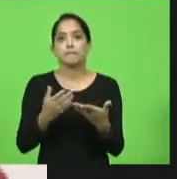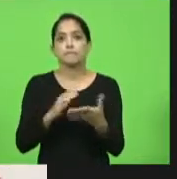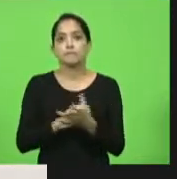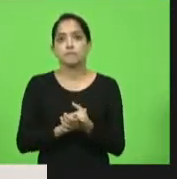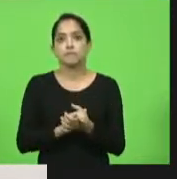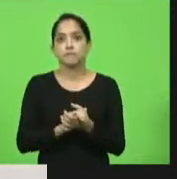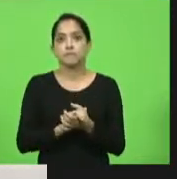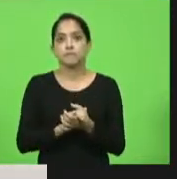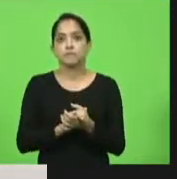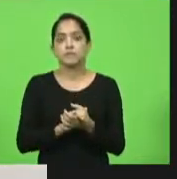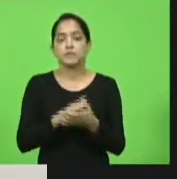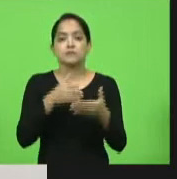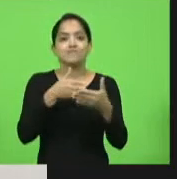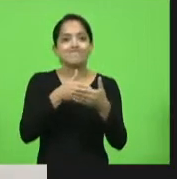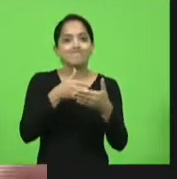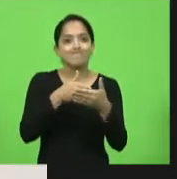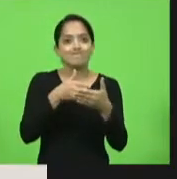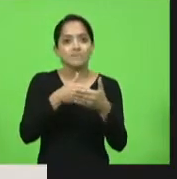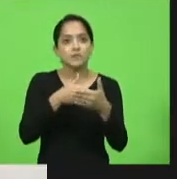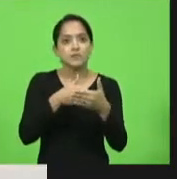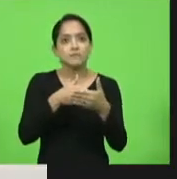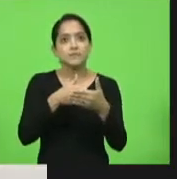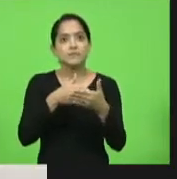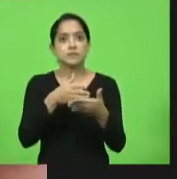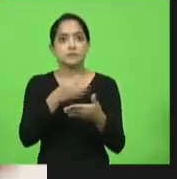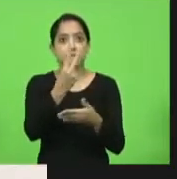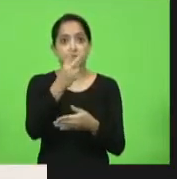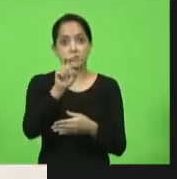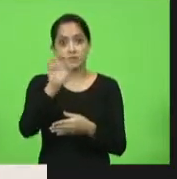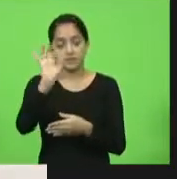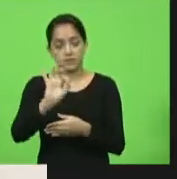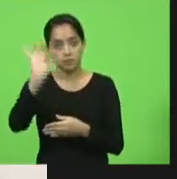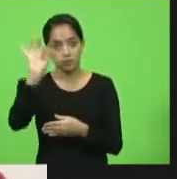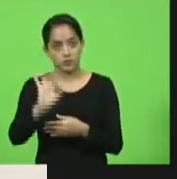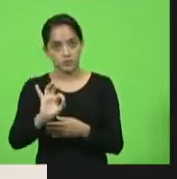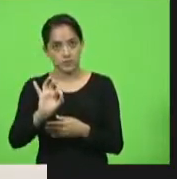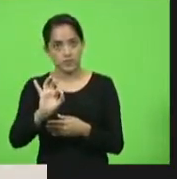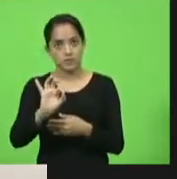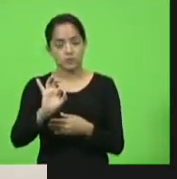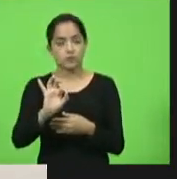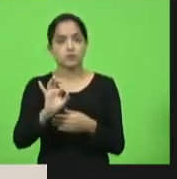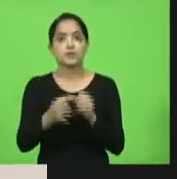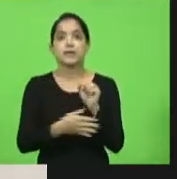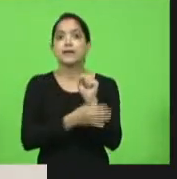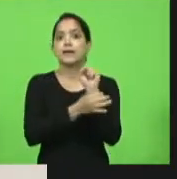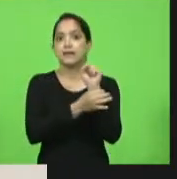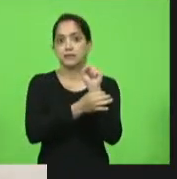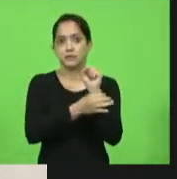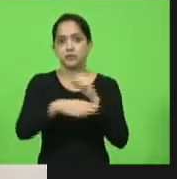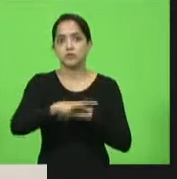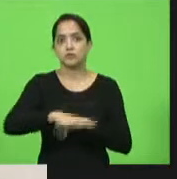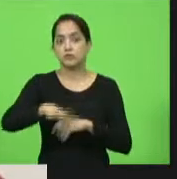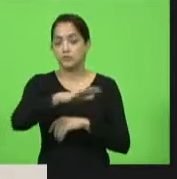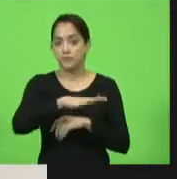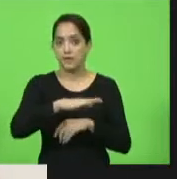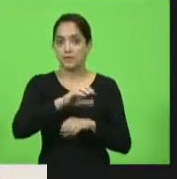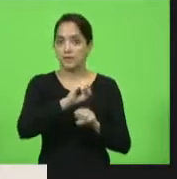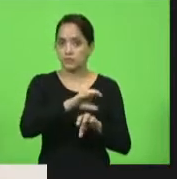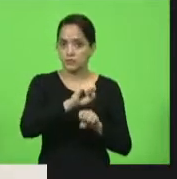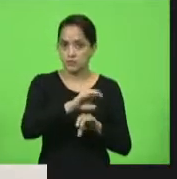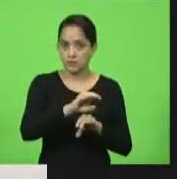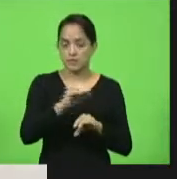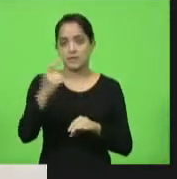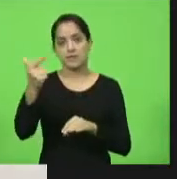limites mínimos de 25% garantidos para a educação e 12